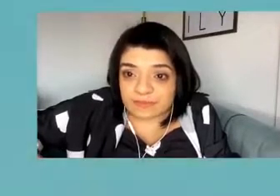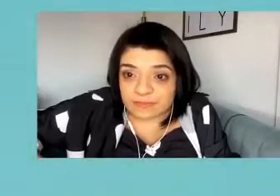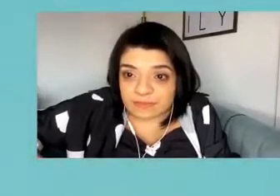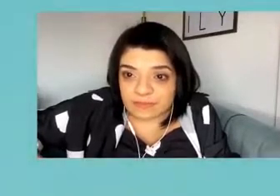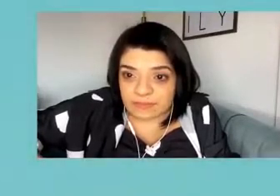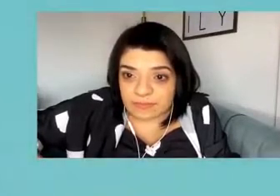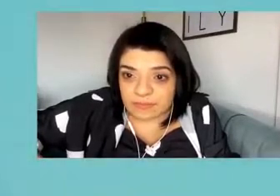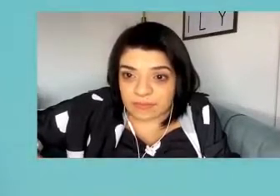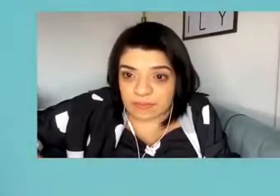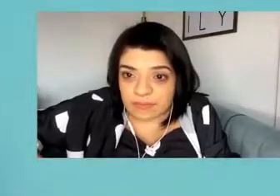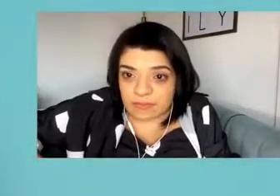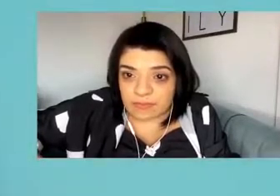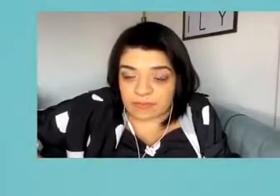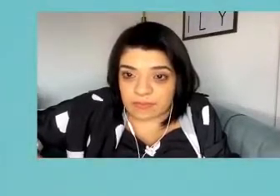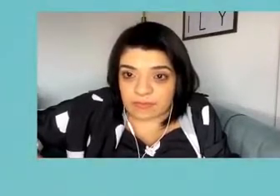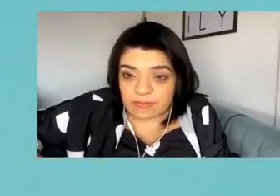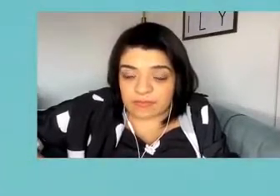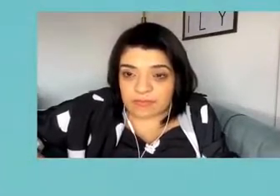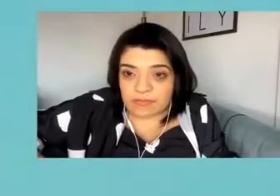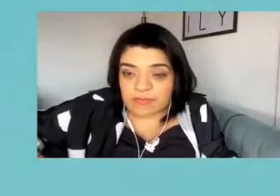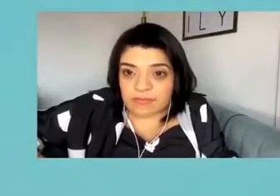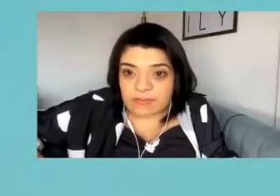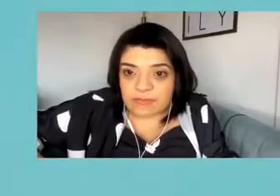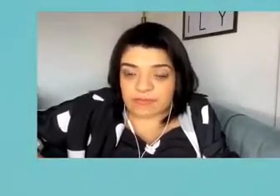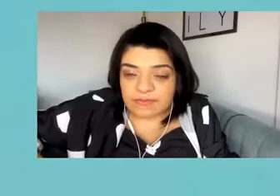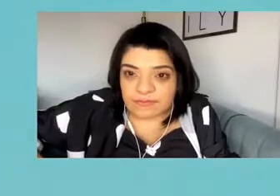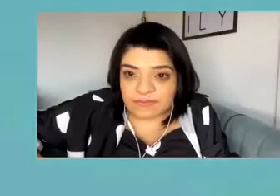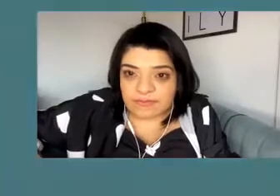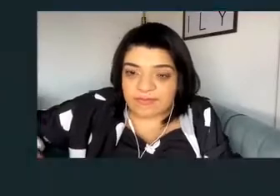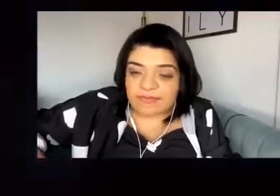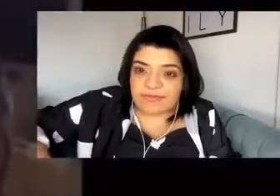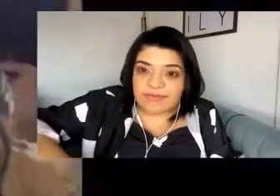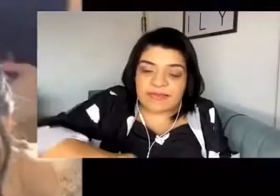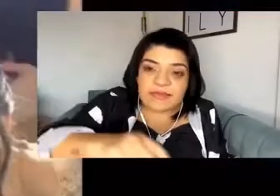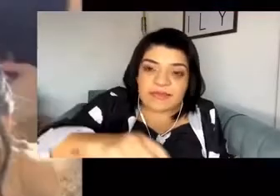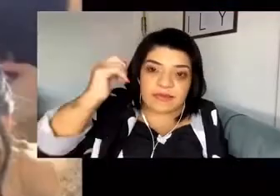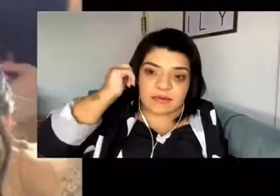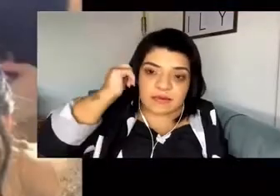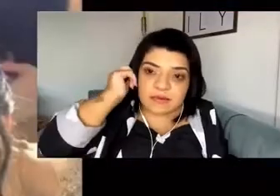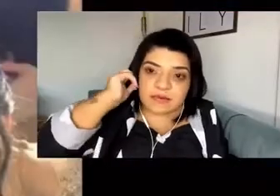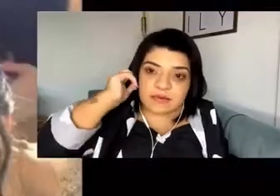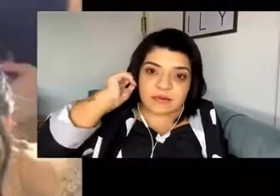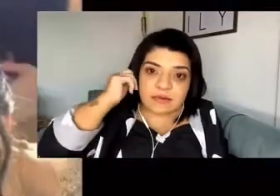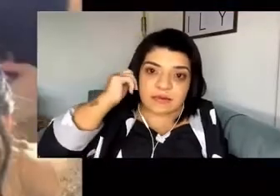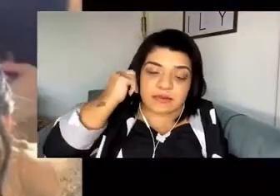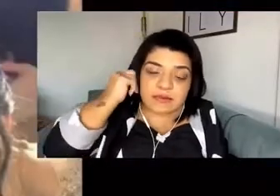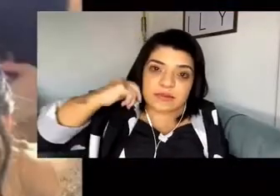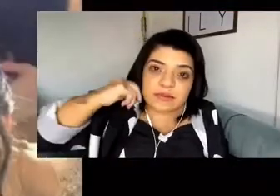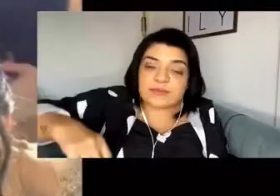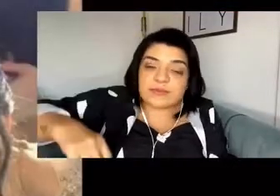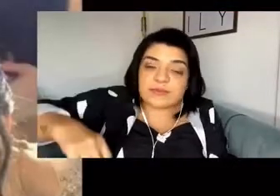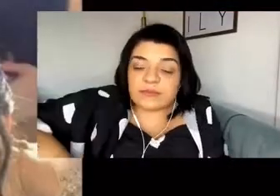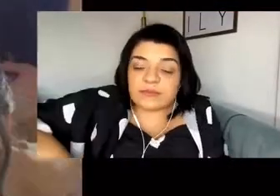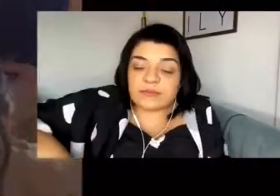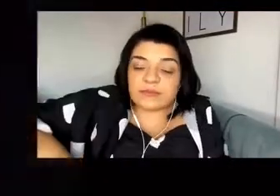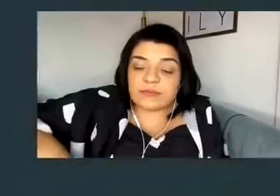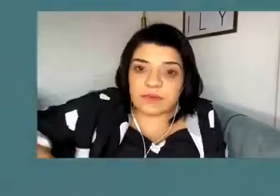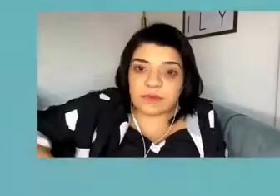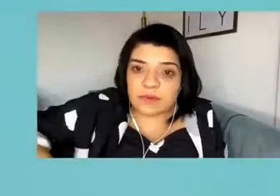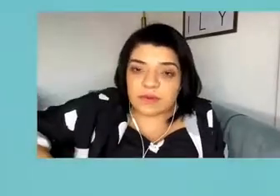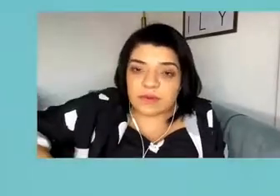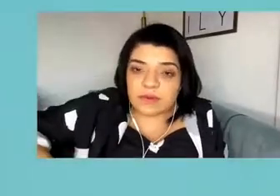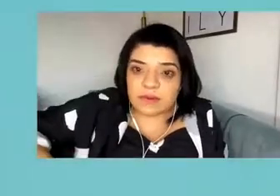É uma guerreira, vencedora, focada, né? Hoje é uma psicóloga. É um